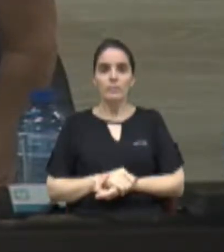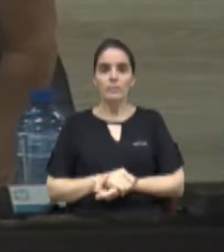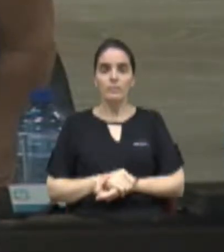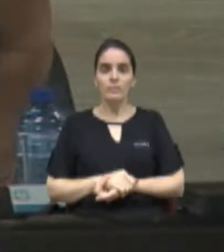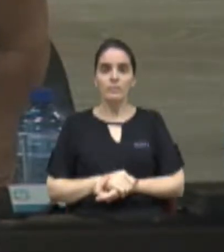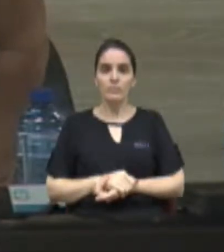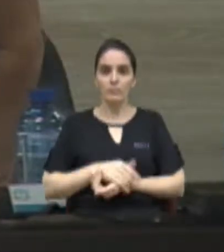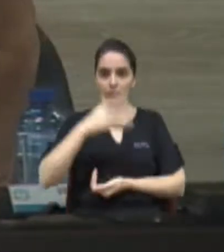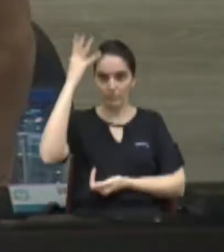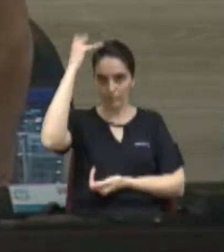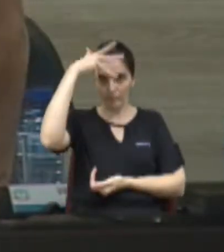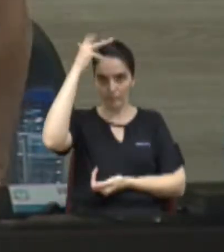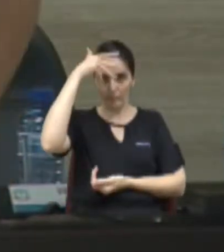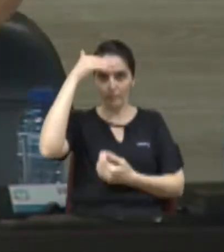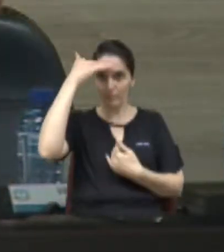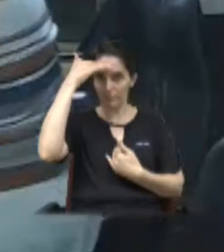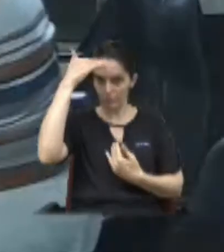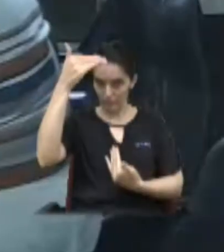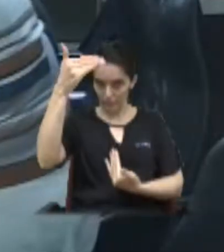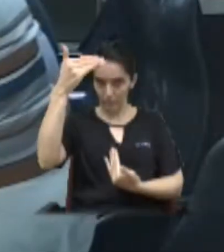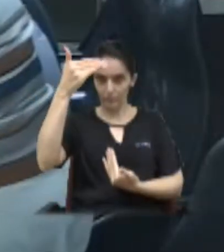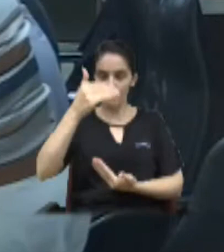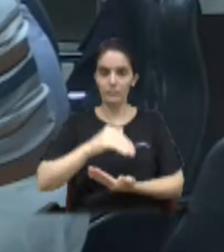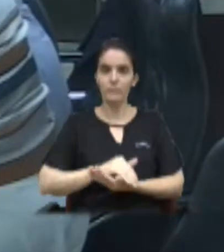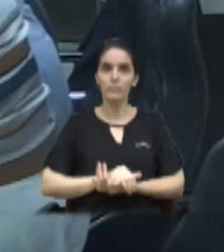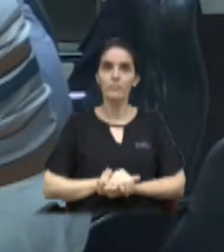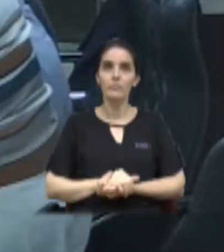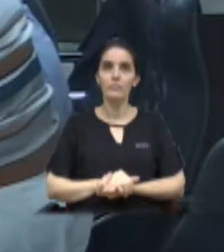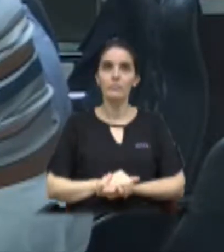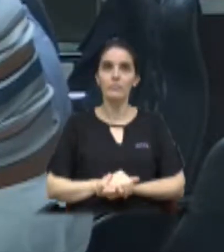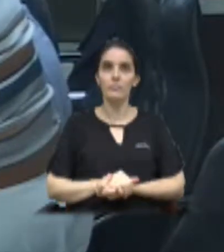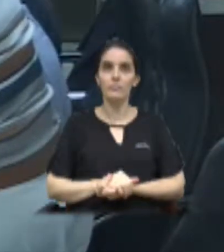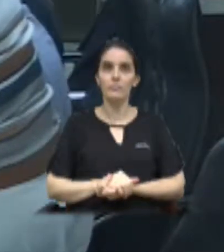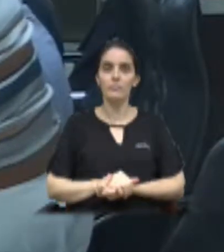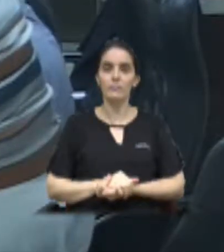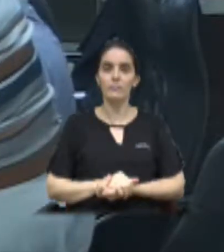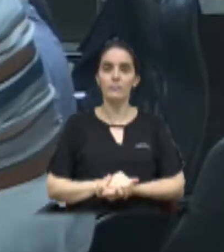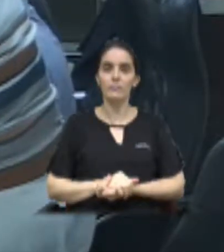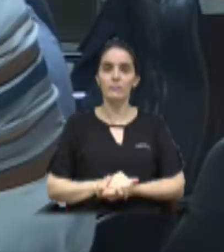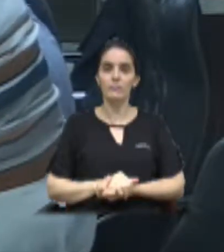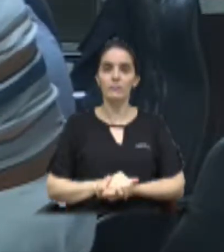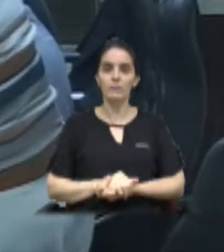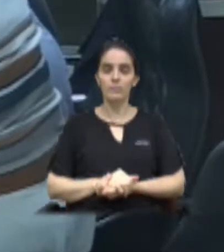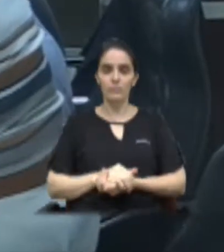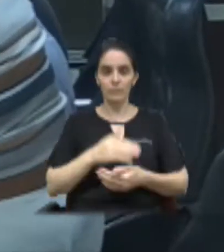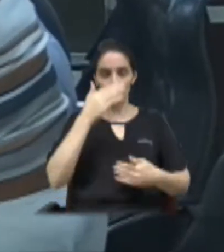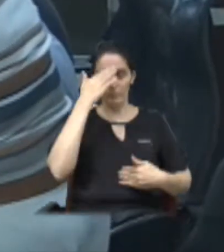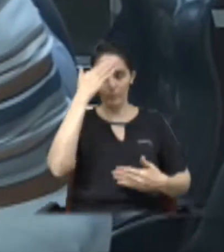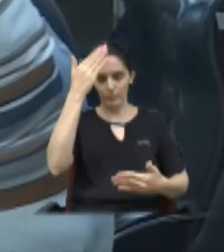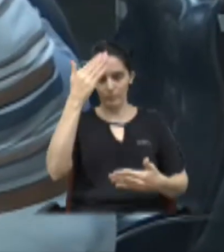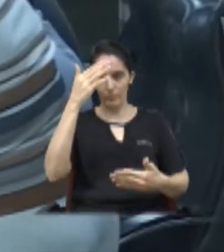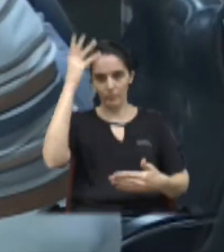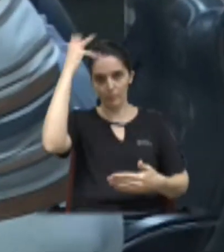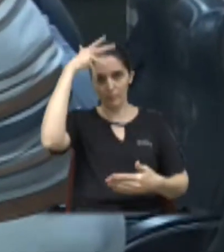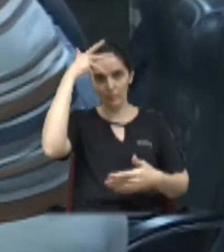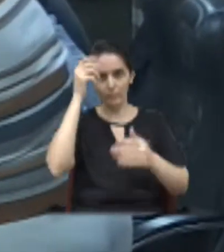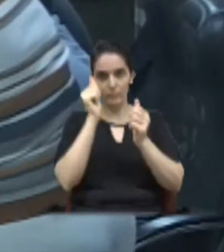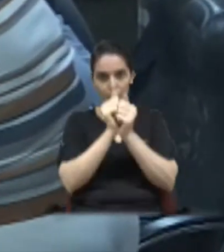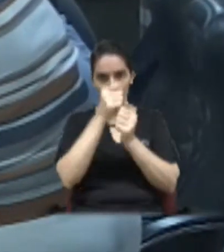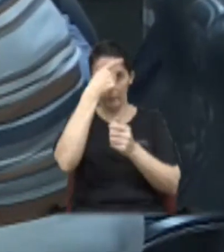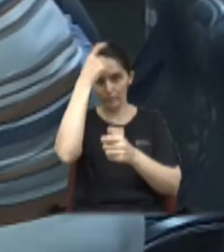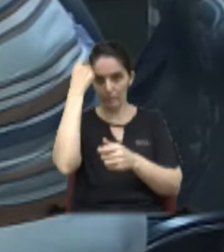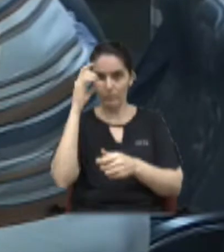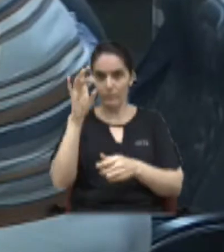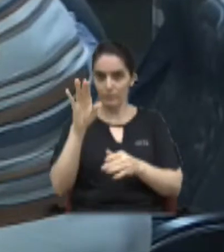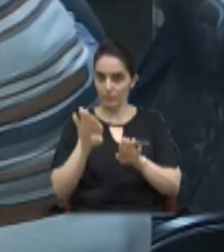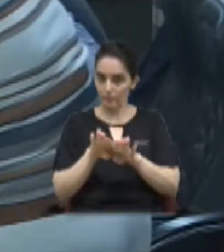Vereadora Érica, muito obrigado pela oportunidade de estar falando. Quero agradecer a você que acompanhou a comissão de obra, e ao Marco Xavier também, que estava junto